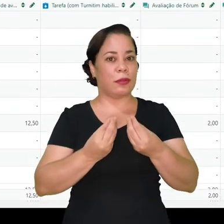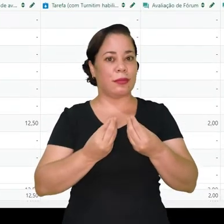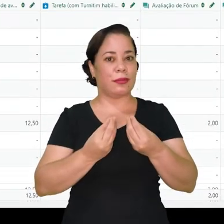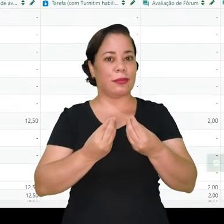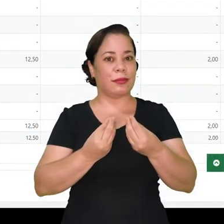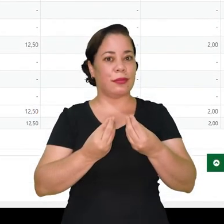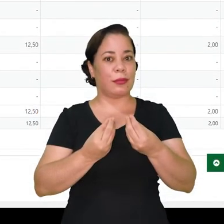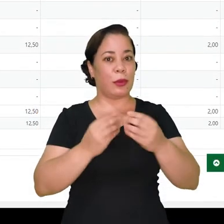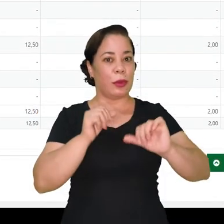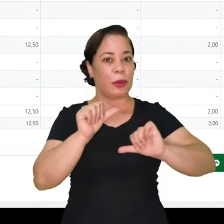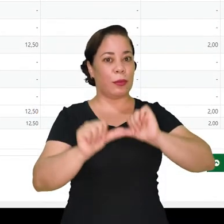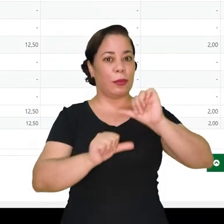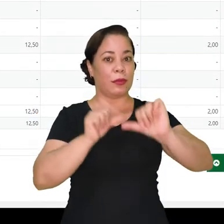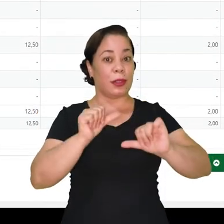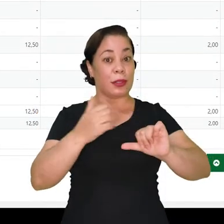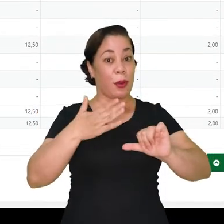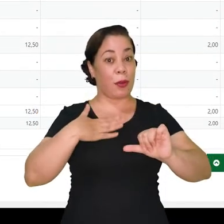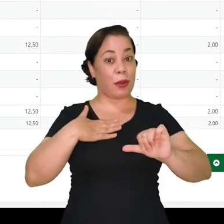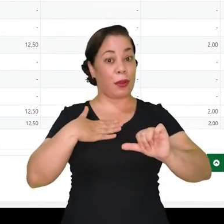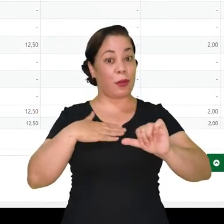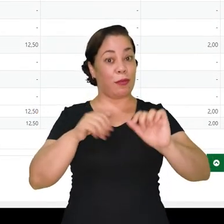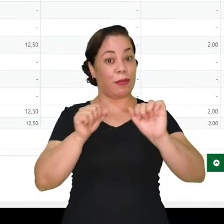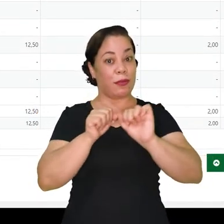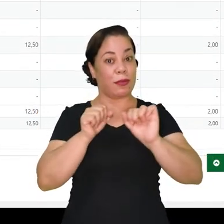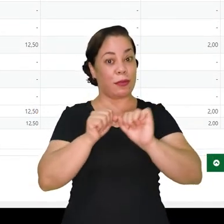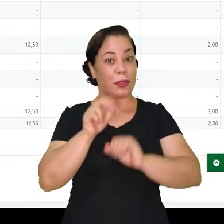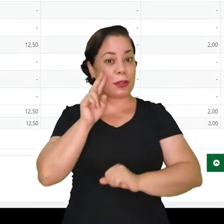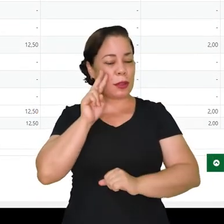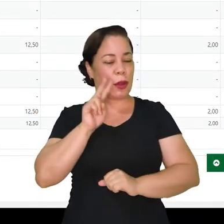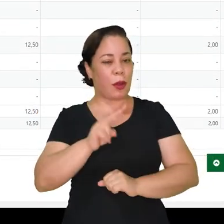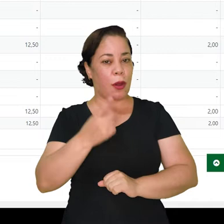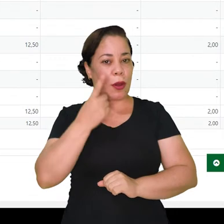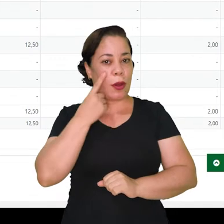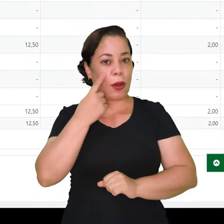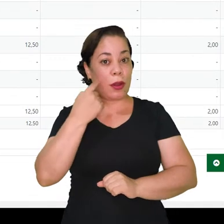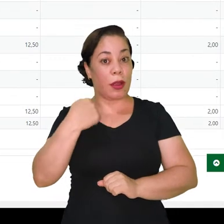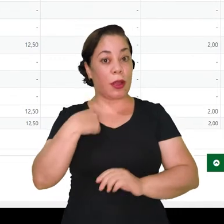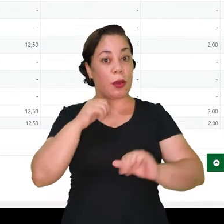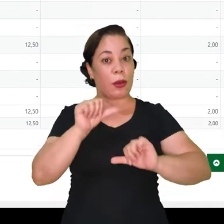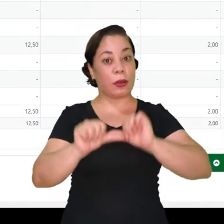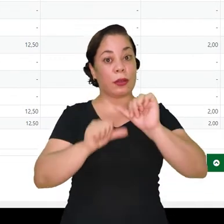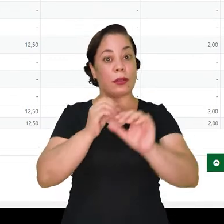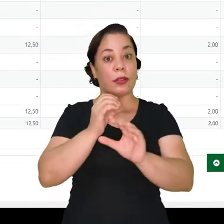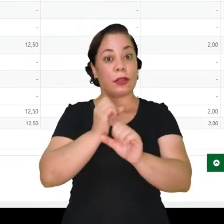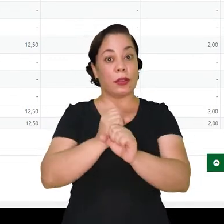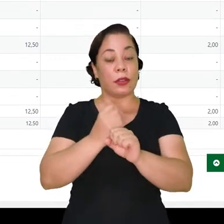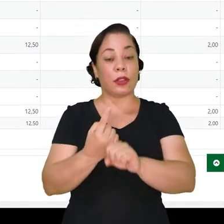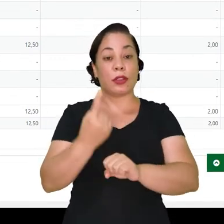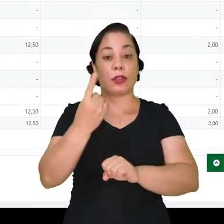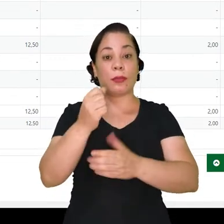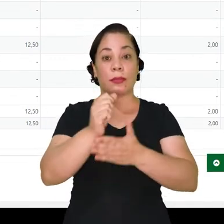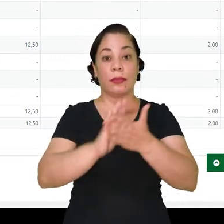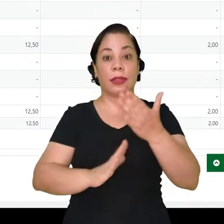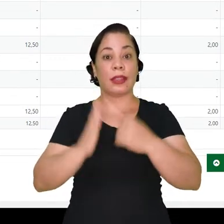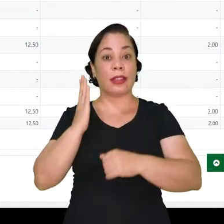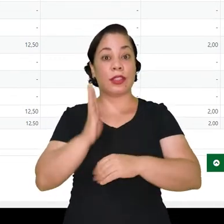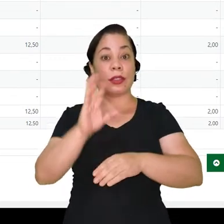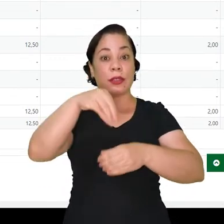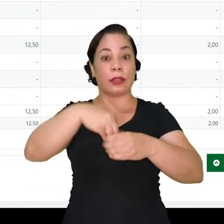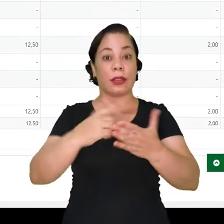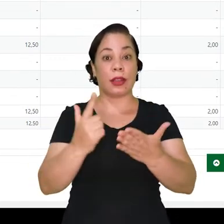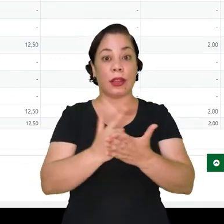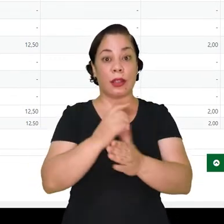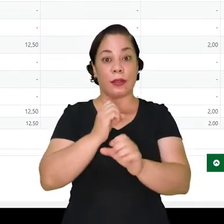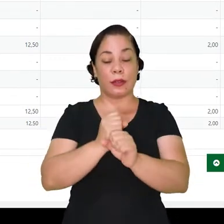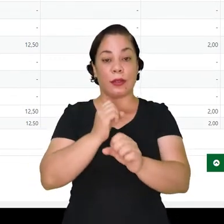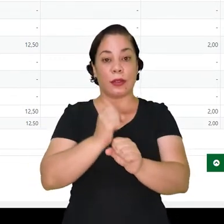ficou essa modificação que eu fiz. Então, veja aqui, eu alterei a nota de uma tarefa diretamente no